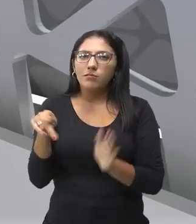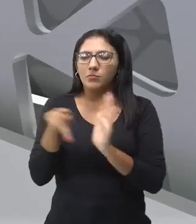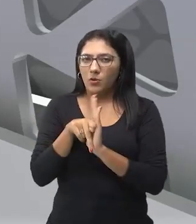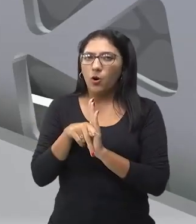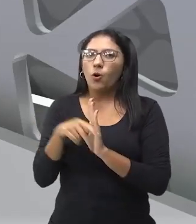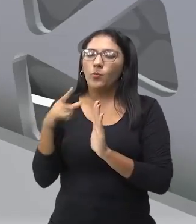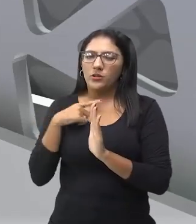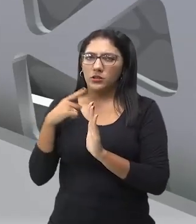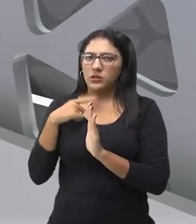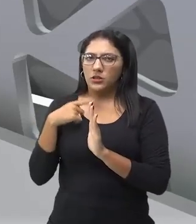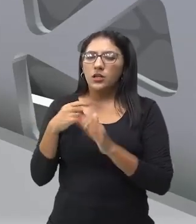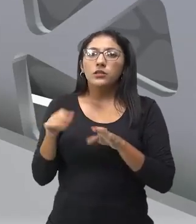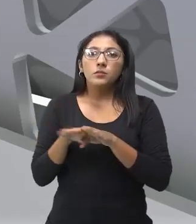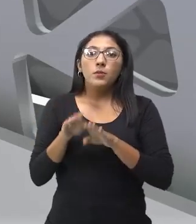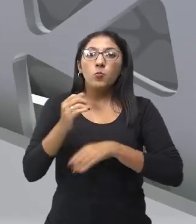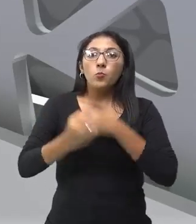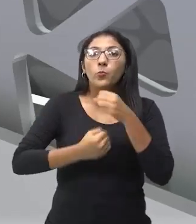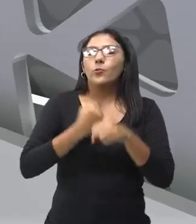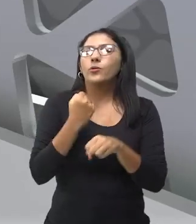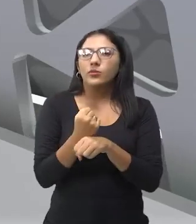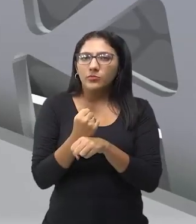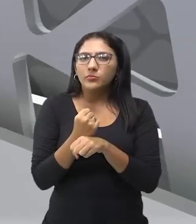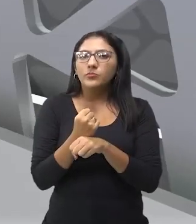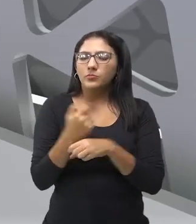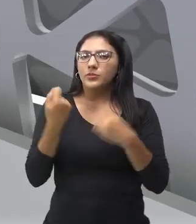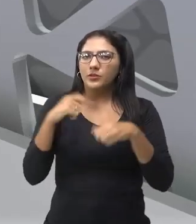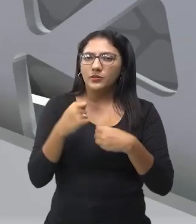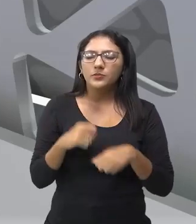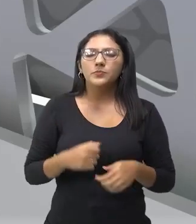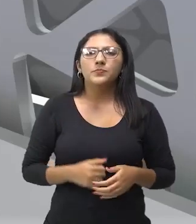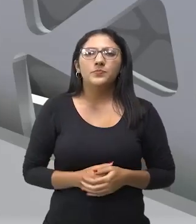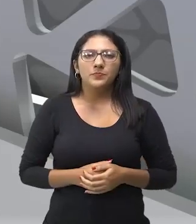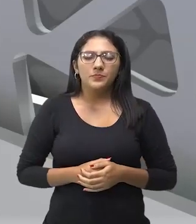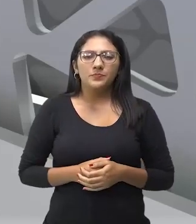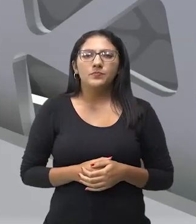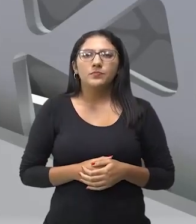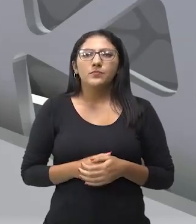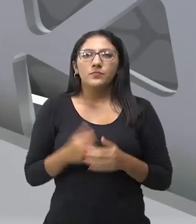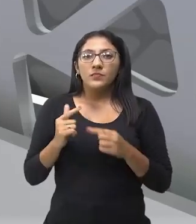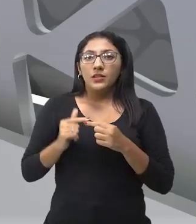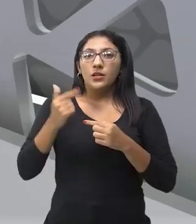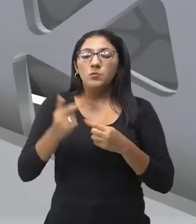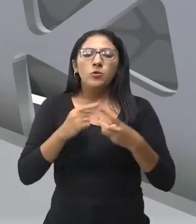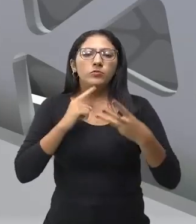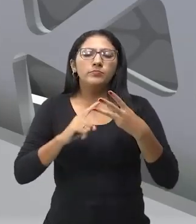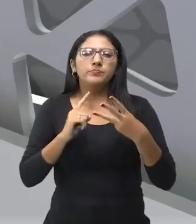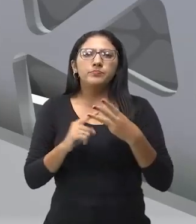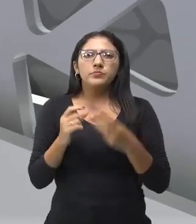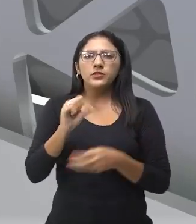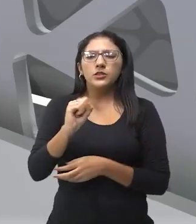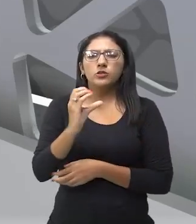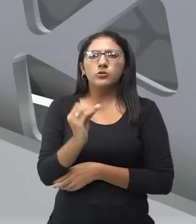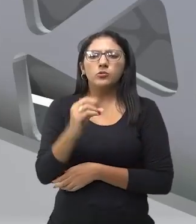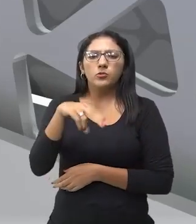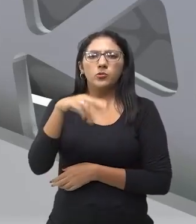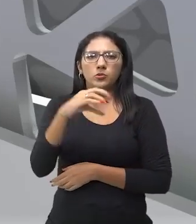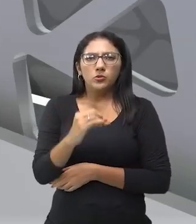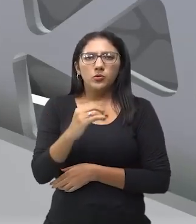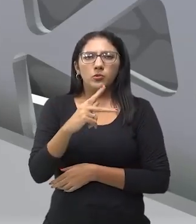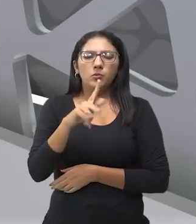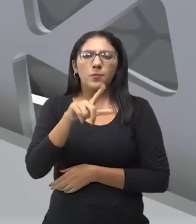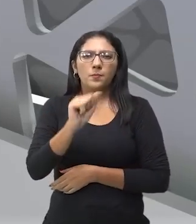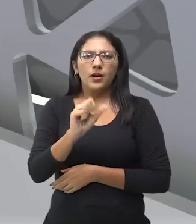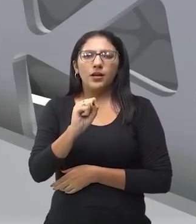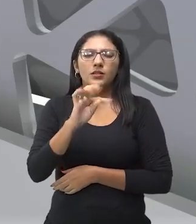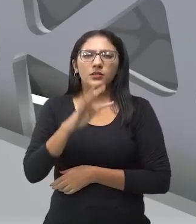tem no palco e o ano. Aí, depois, vem o sonoplasta. que ele vai... Por quê?